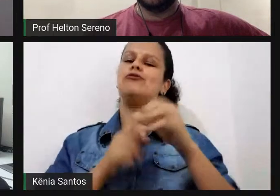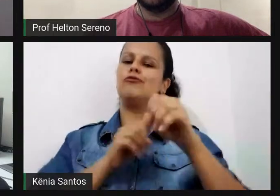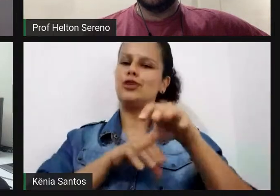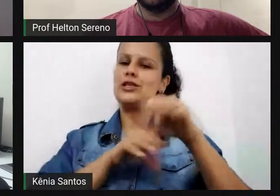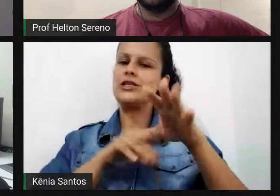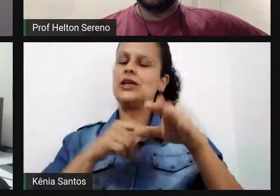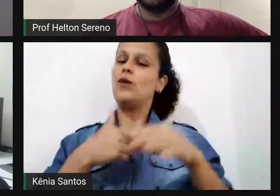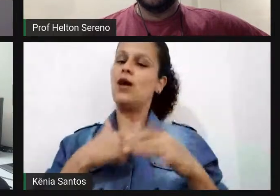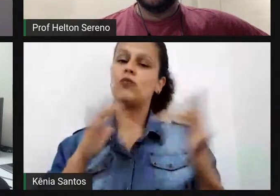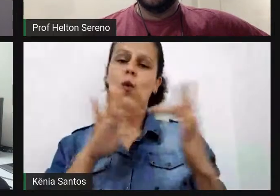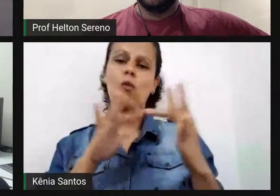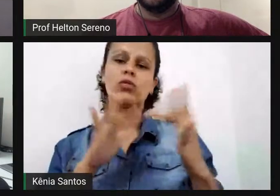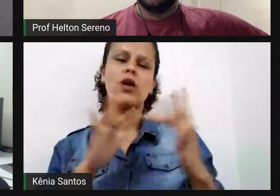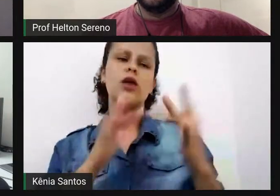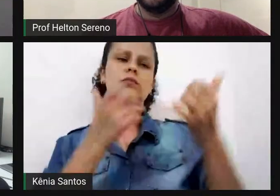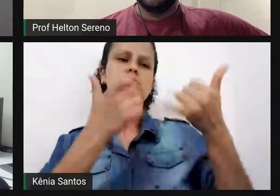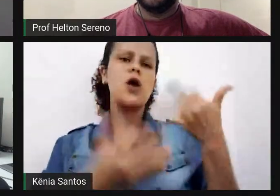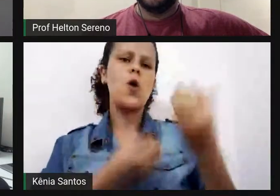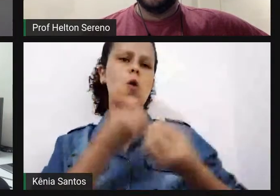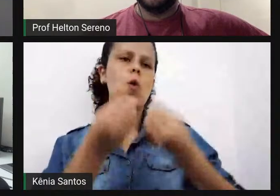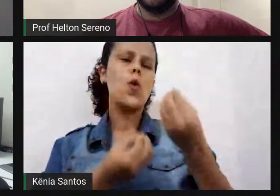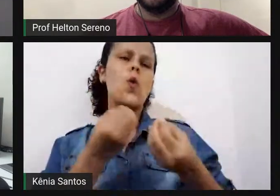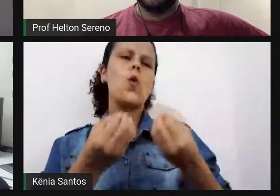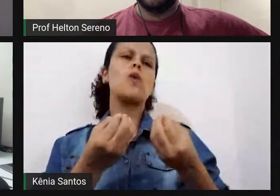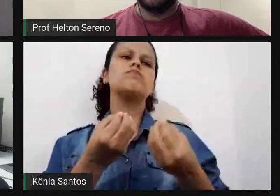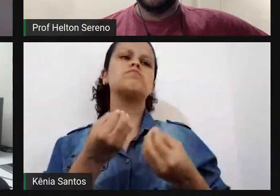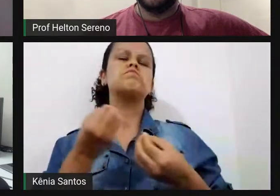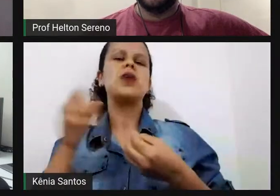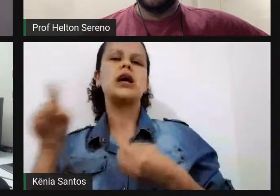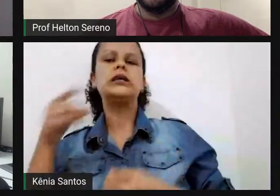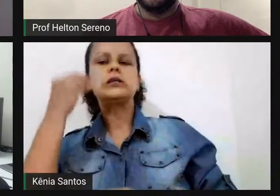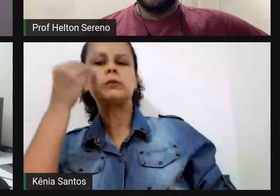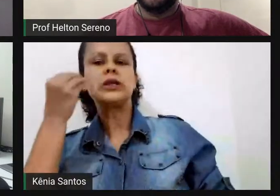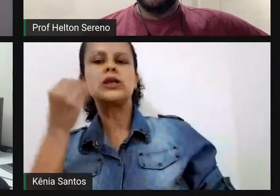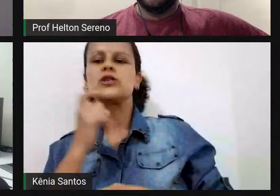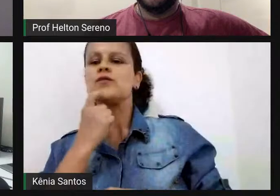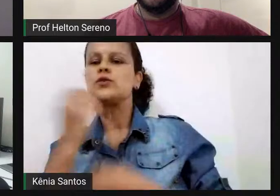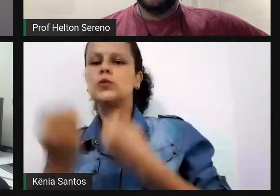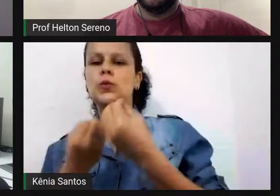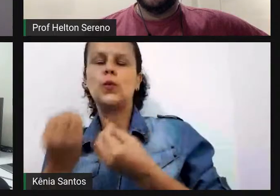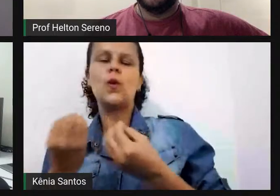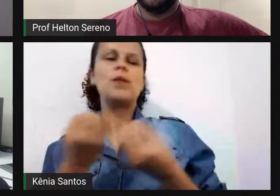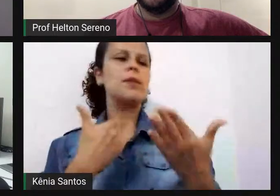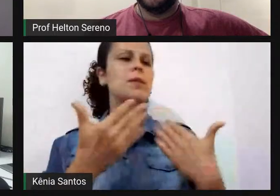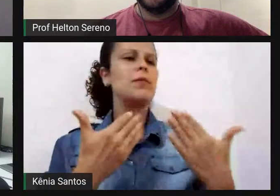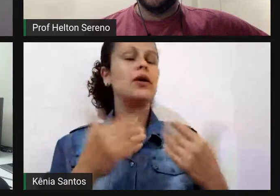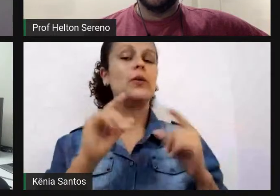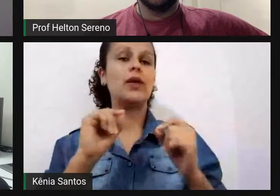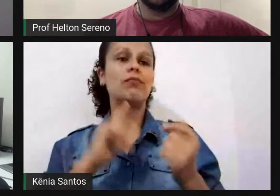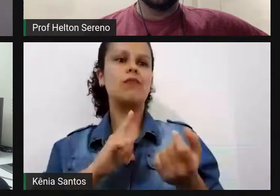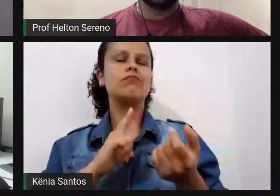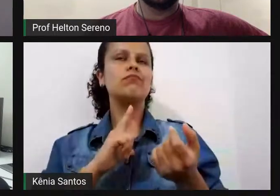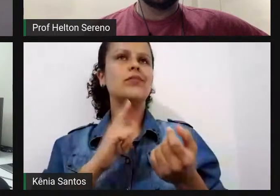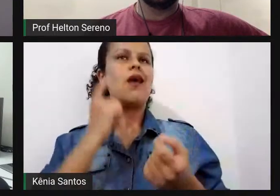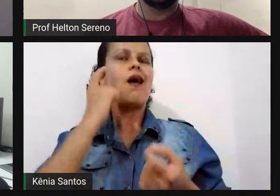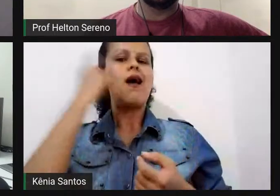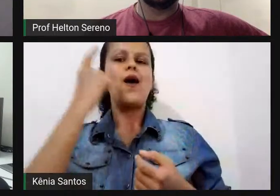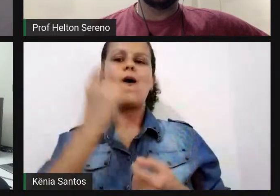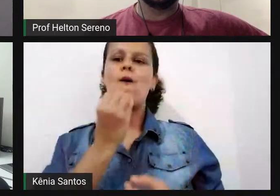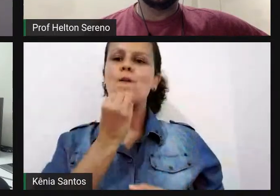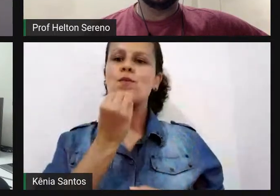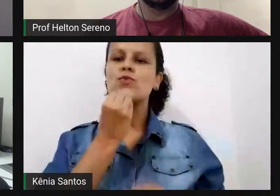as novidades. E foi quando surgiu aquela ideia, então, de realizar oficinas em nossos campi. E, de fato, muitas